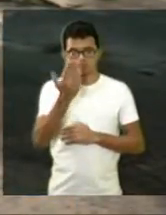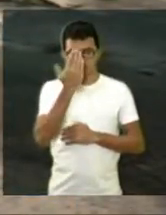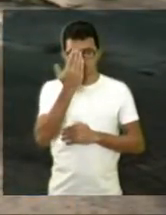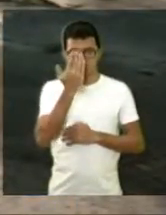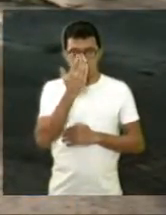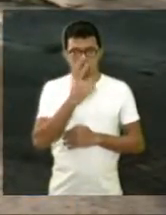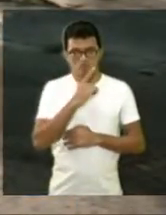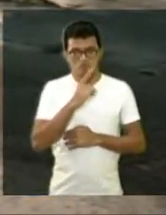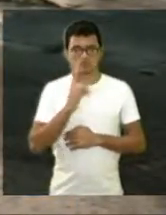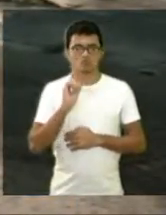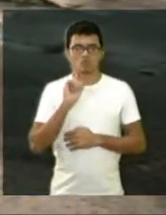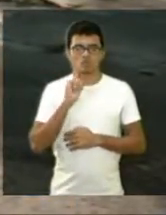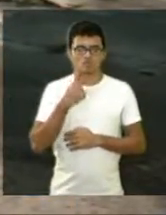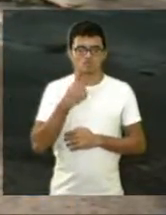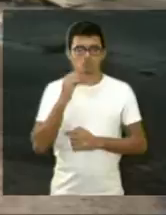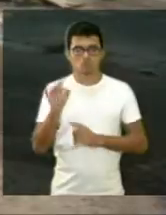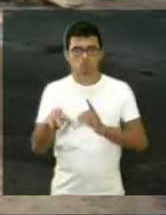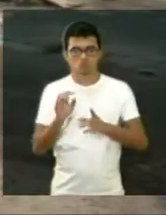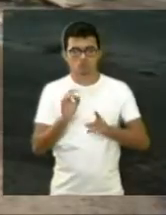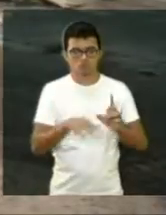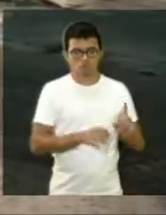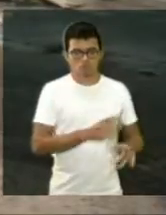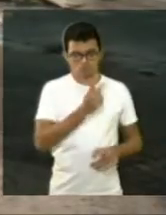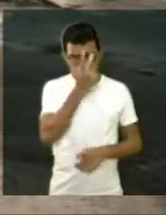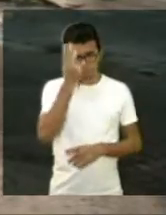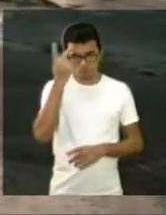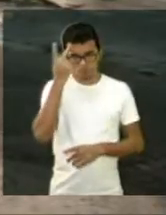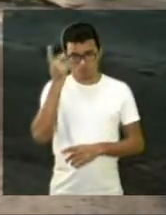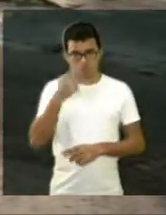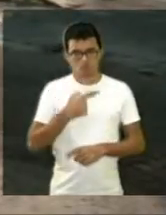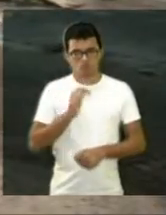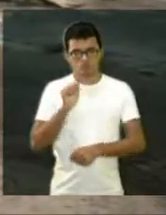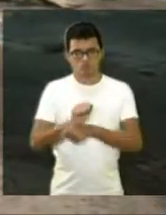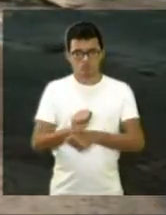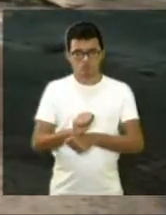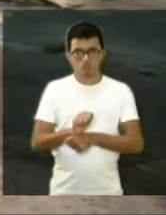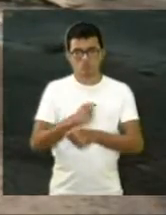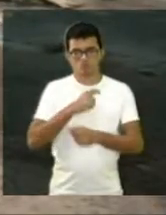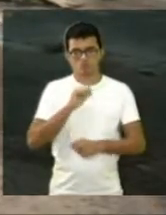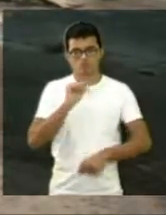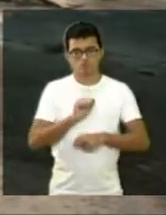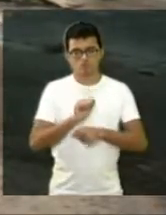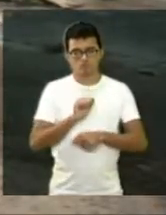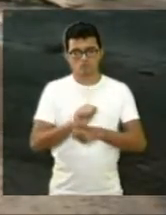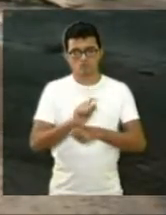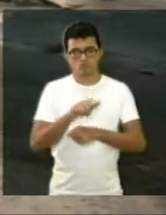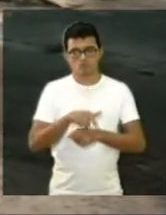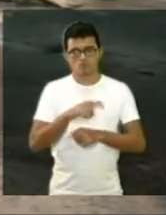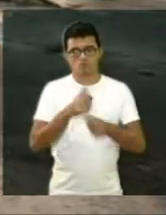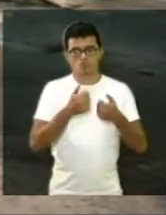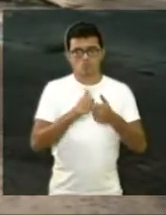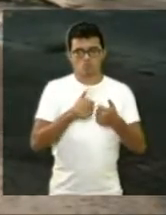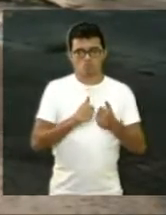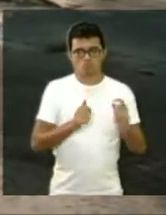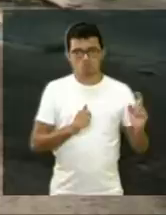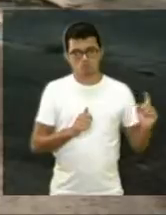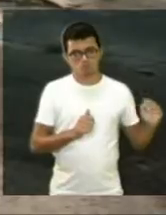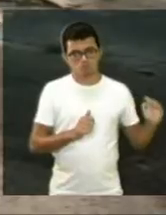um lixão, aonde fica pessoas parada para tomar o ônibus. E hoje,